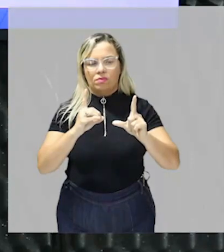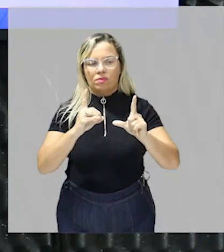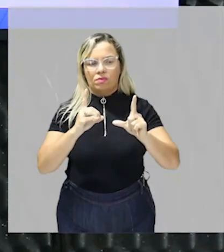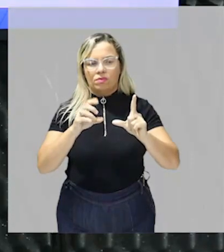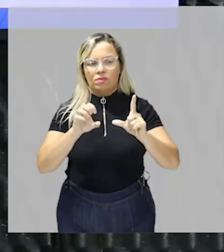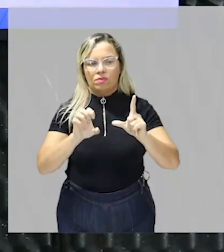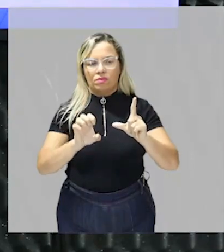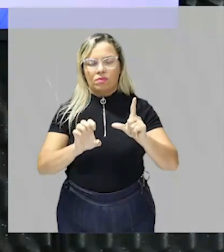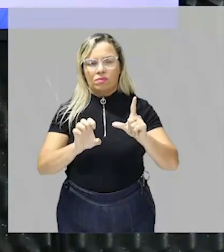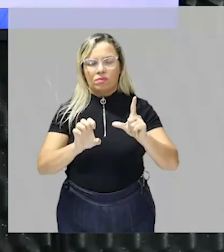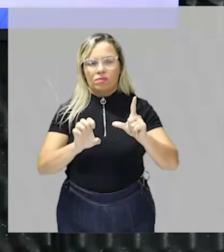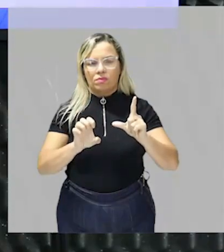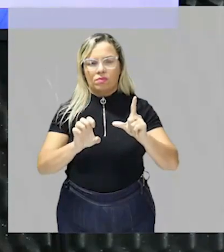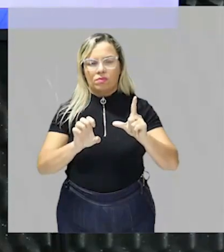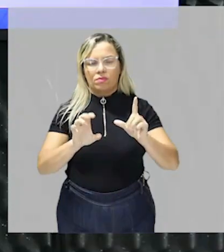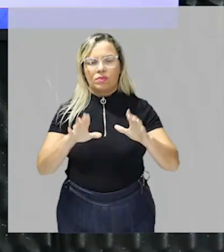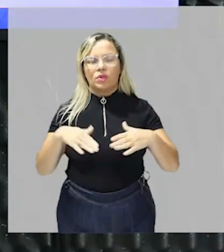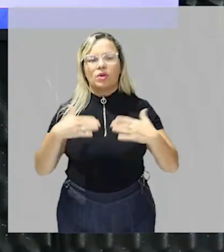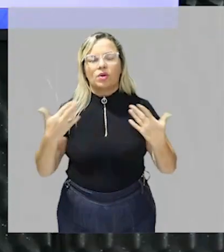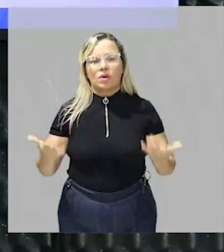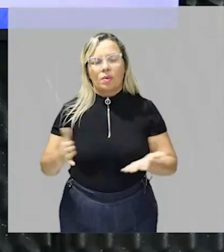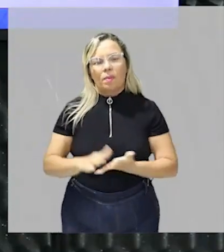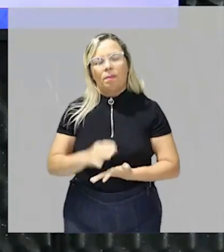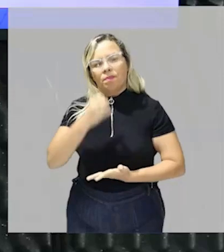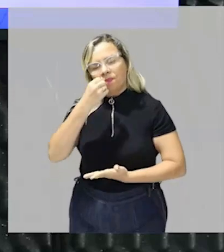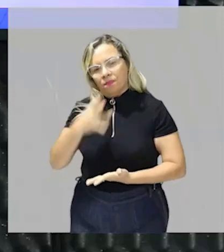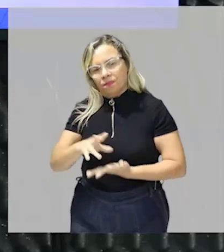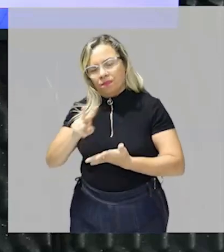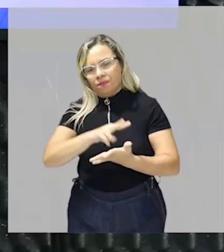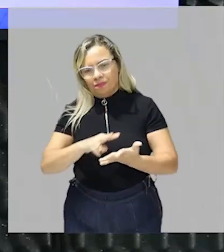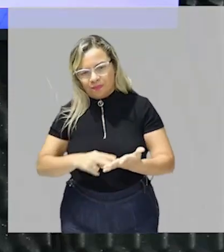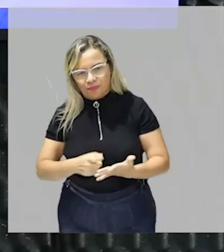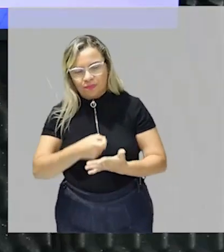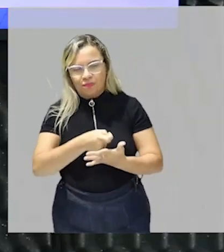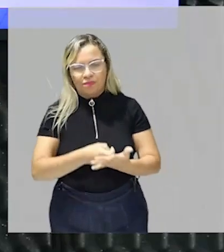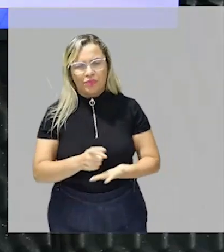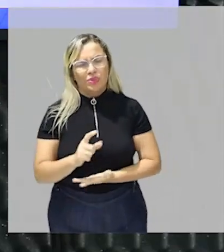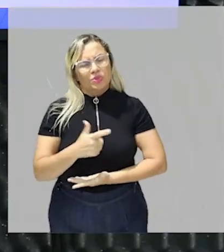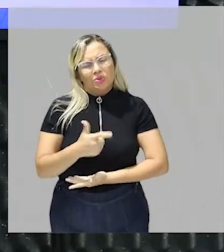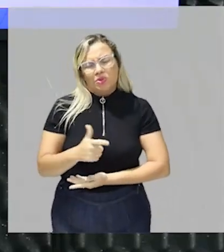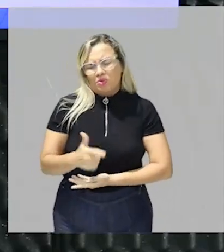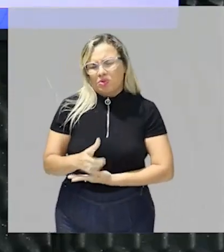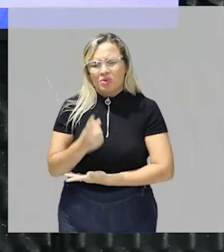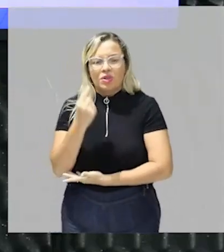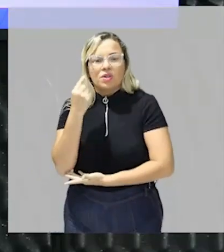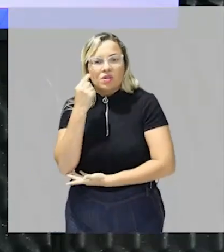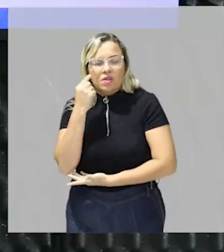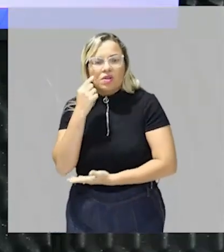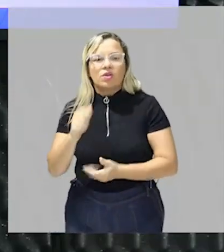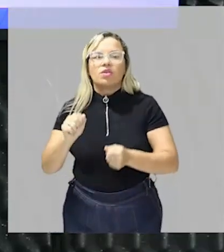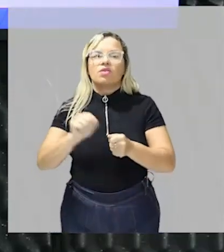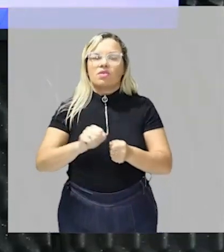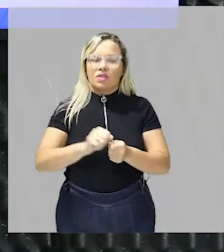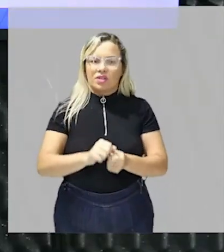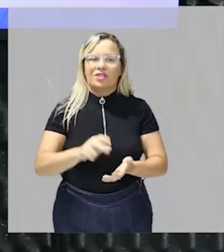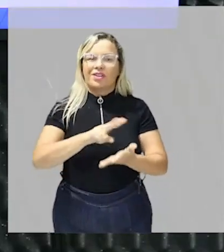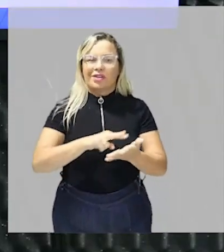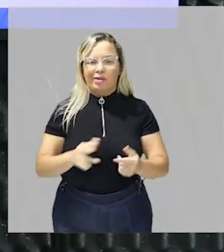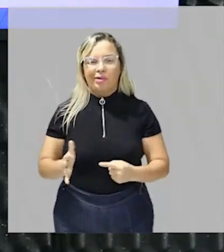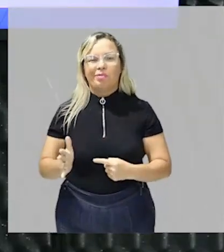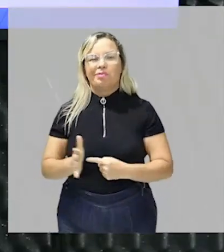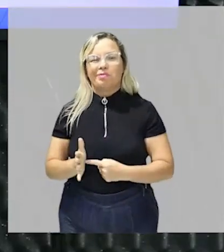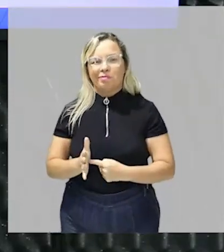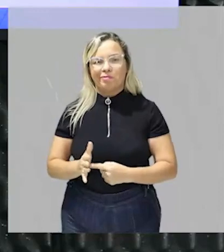cidadãos vulneráveis socialmente bem depois da leitura do texto não tem muito que vocês terem dúvida porque eu fiz a leitura do texto